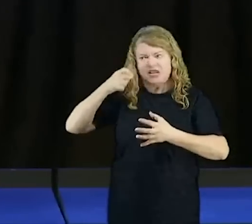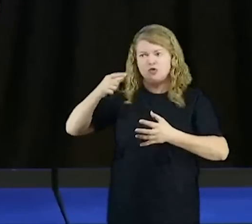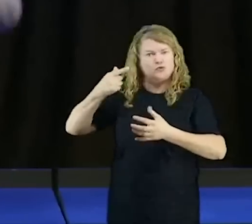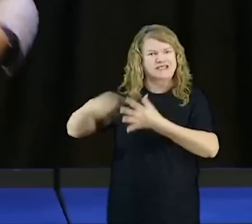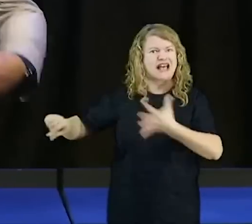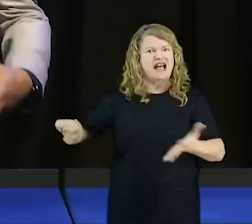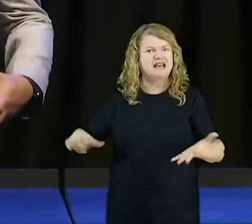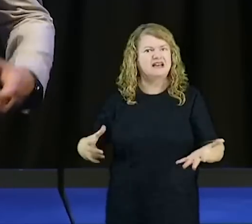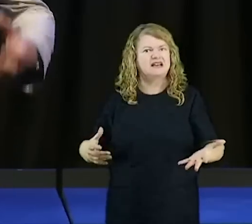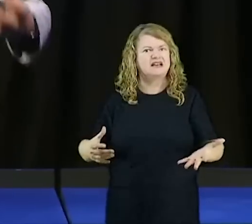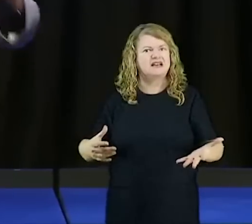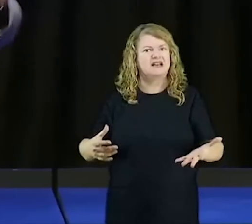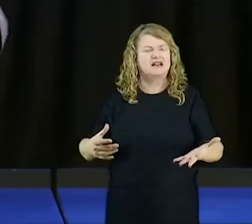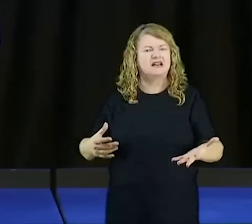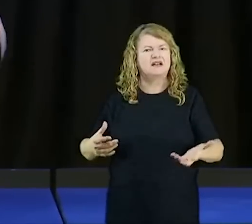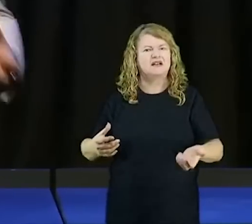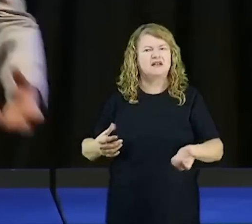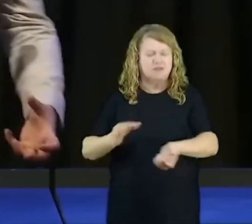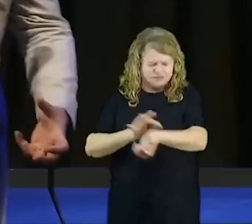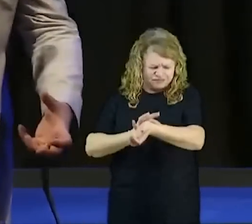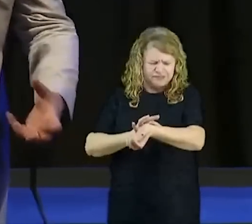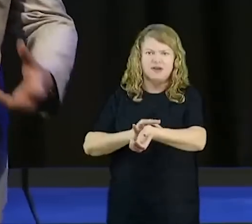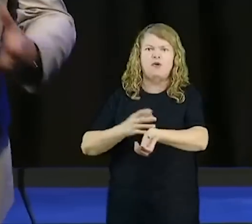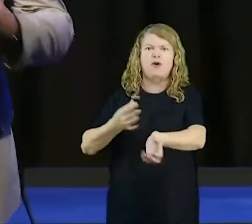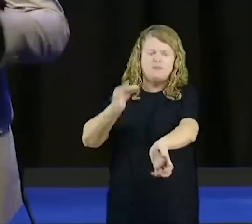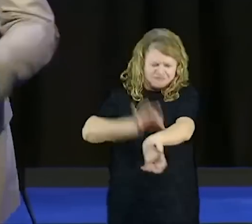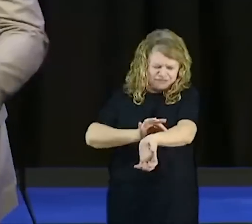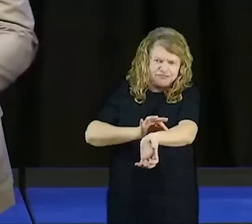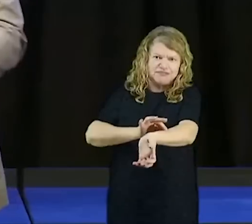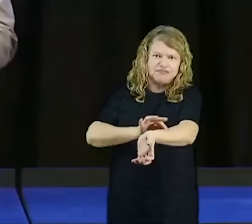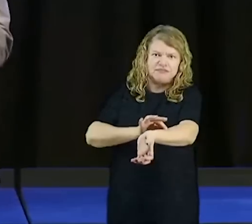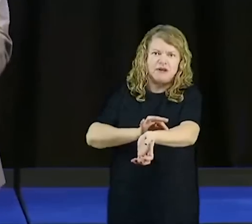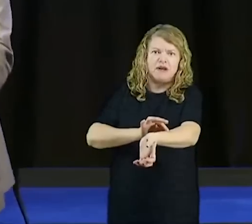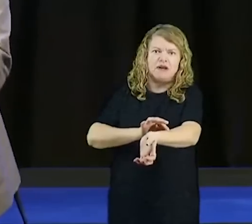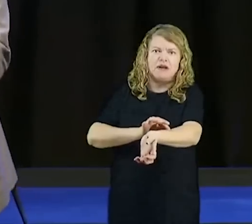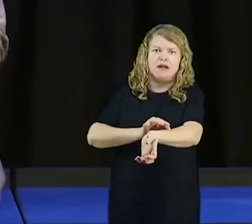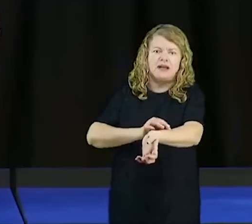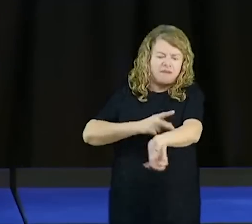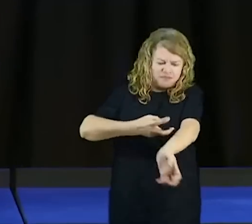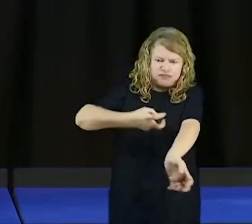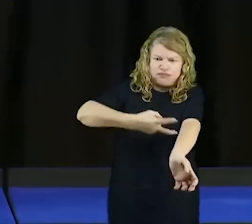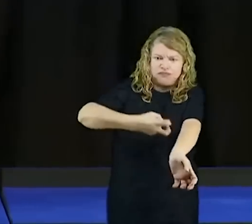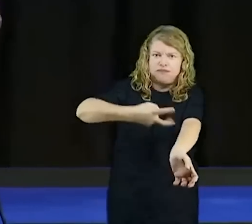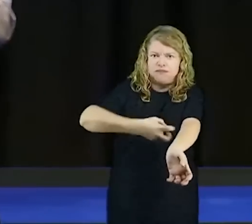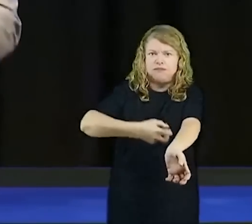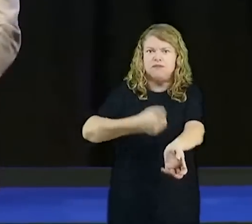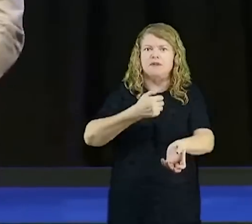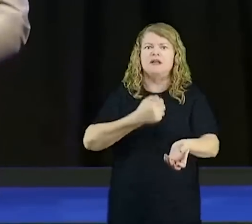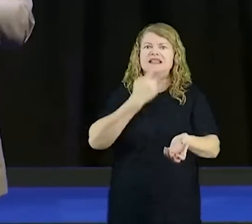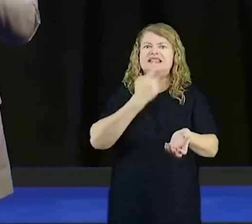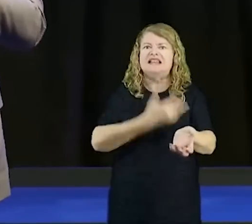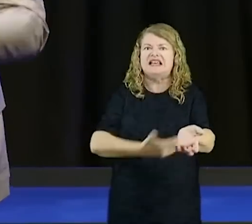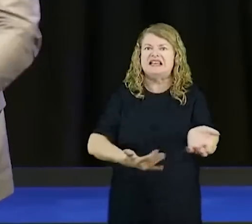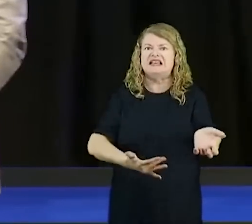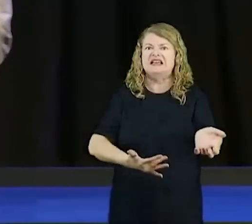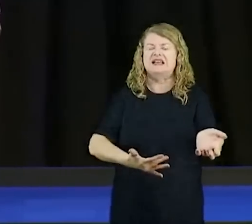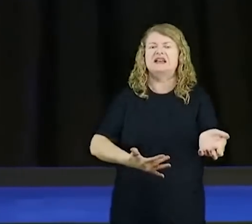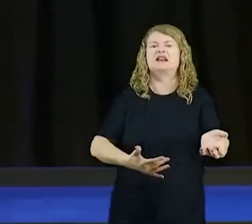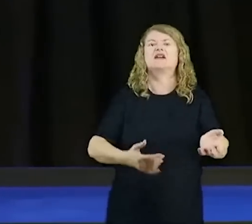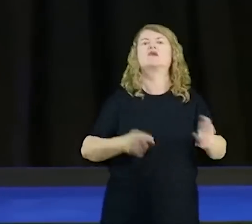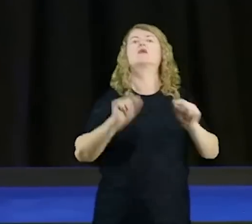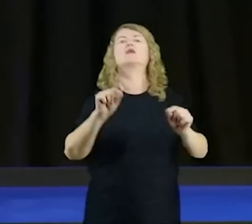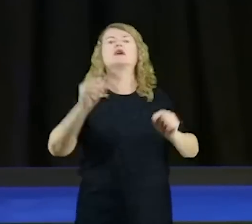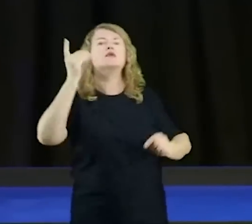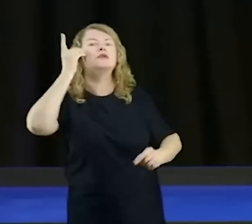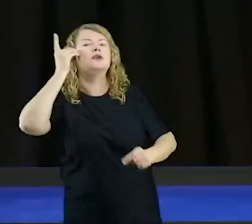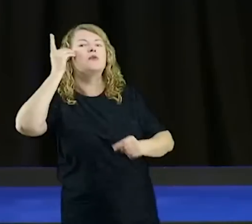alimentando. Mas o que ele precisa? Pecado. Seu alimento e sua força estão nos pecados e